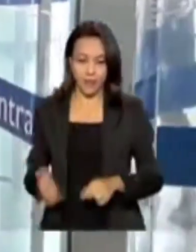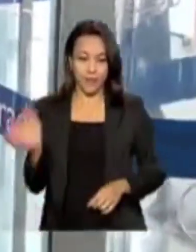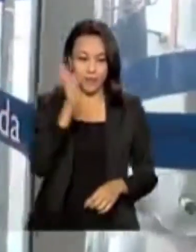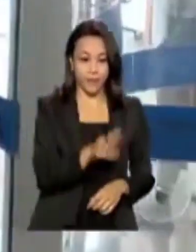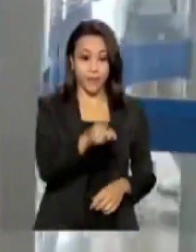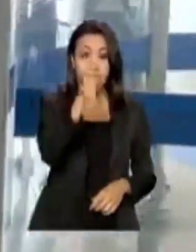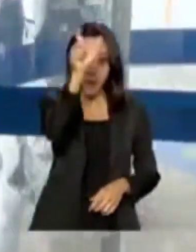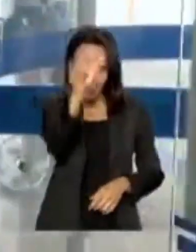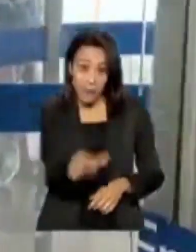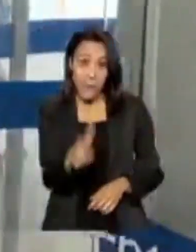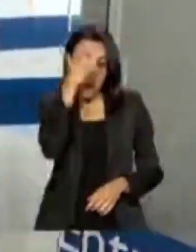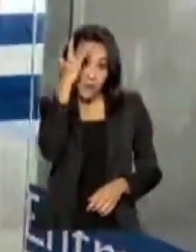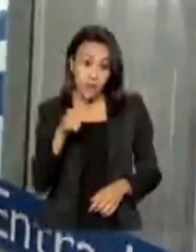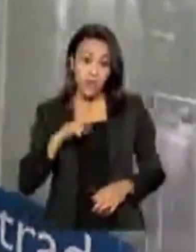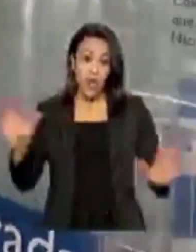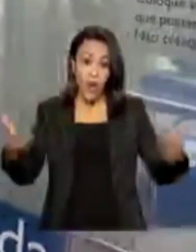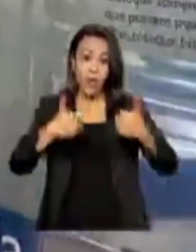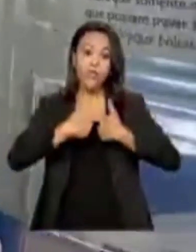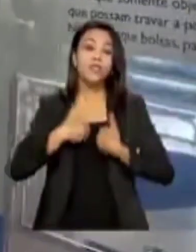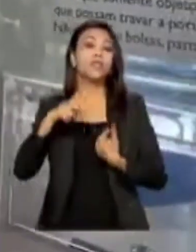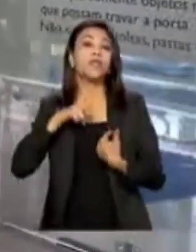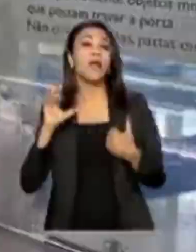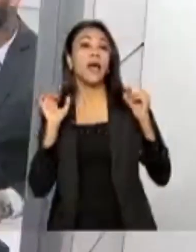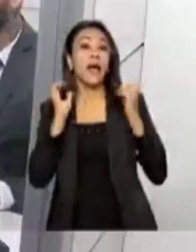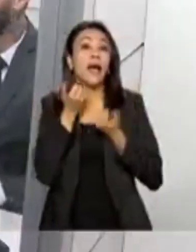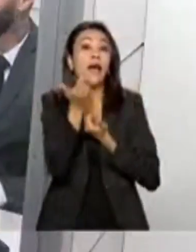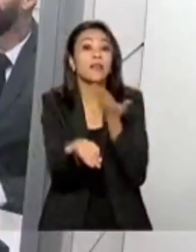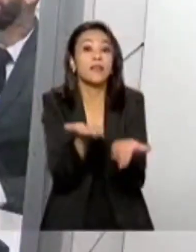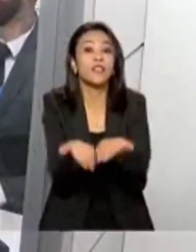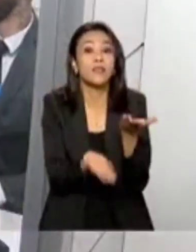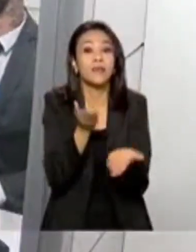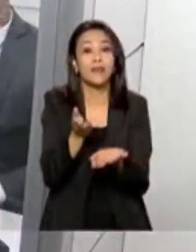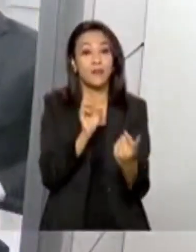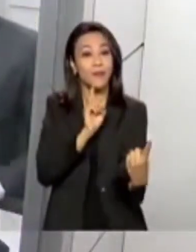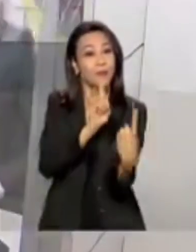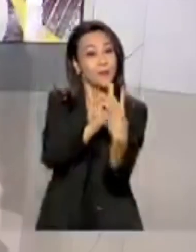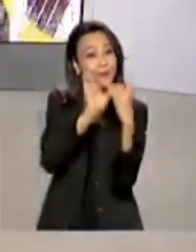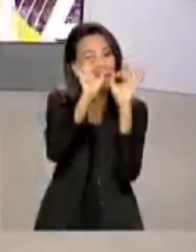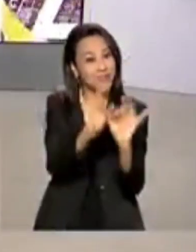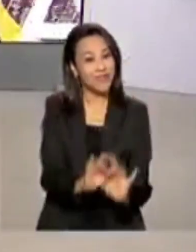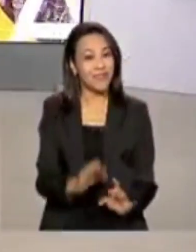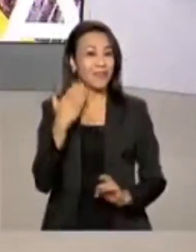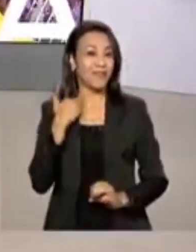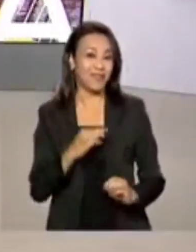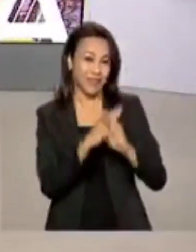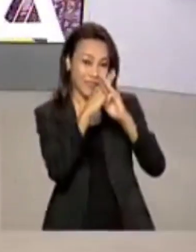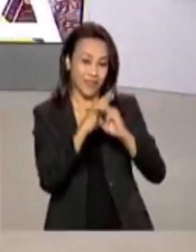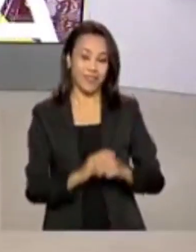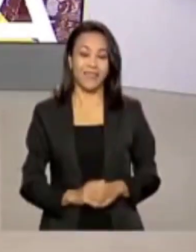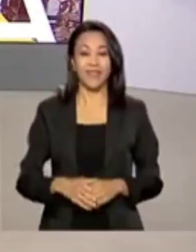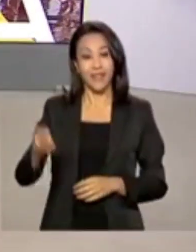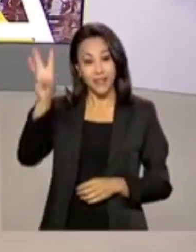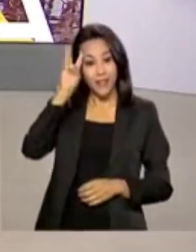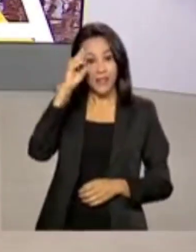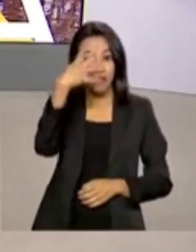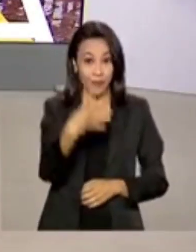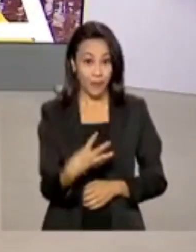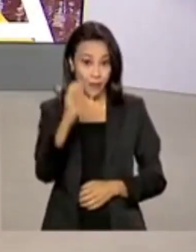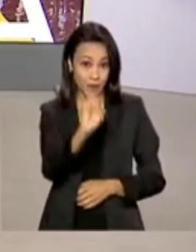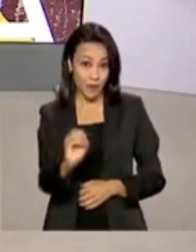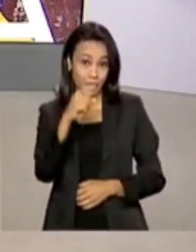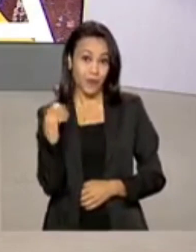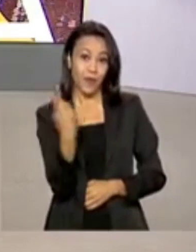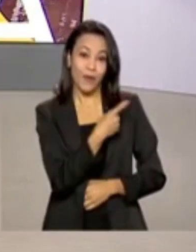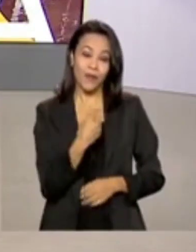pessoas com autismo vão ter atendimento especial nos guichês da Caixa. Terça-feira, 4 de outubro,